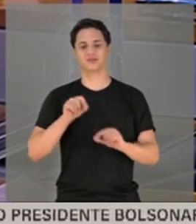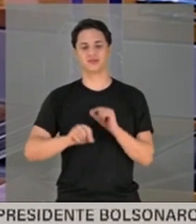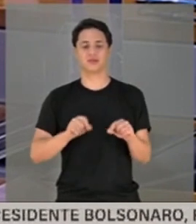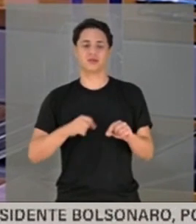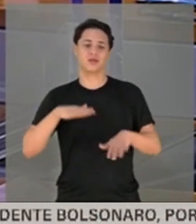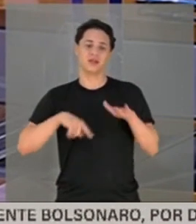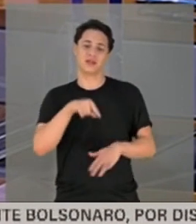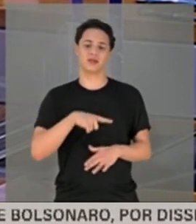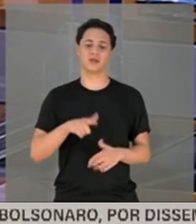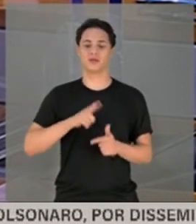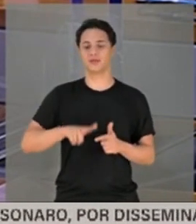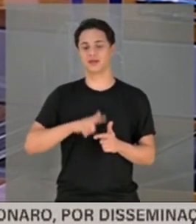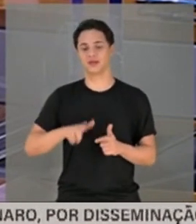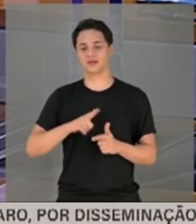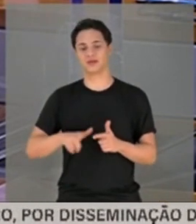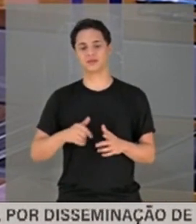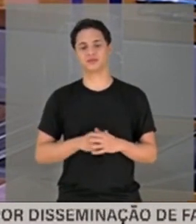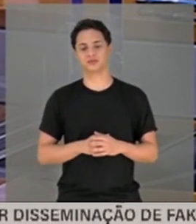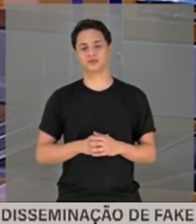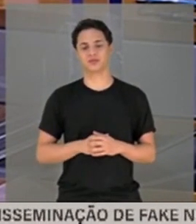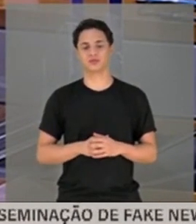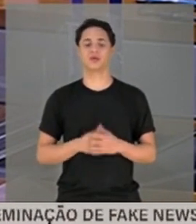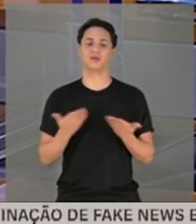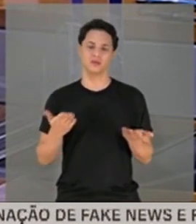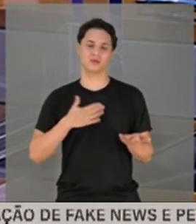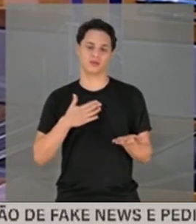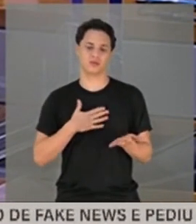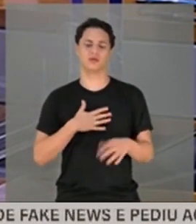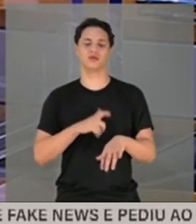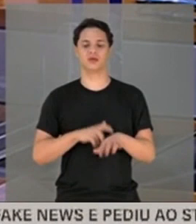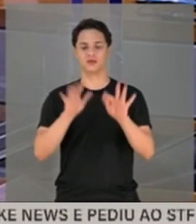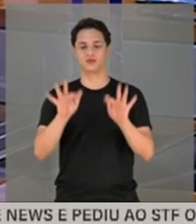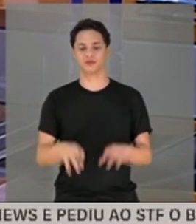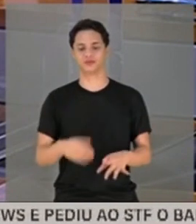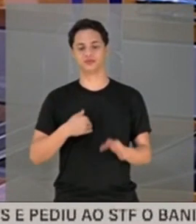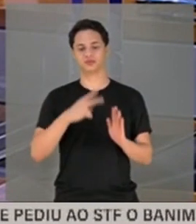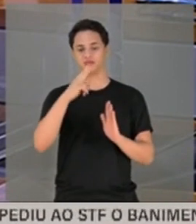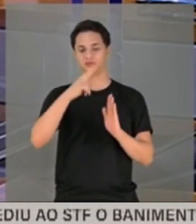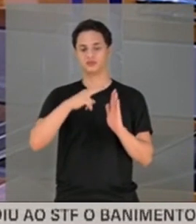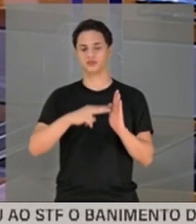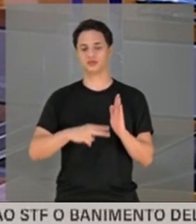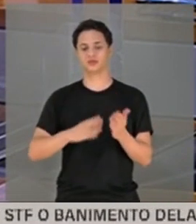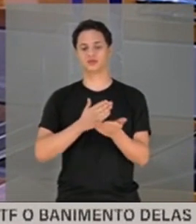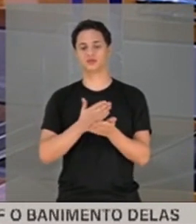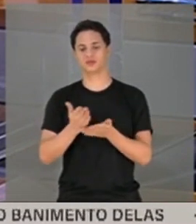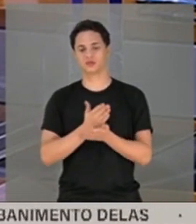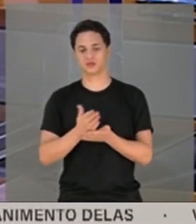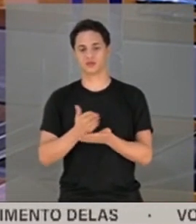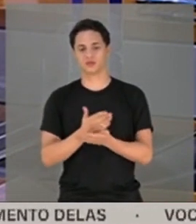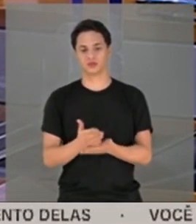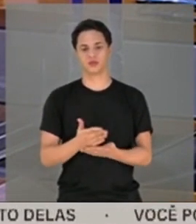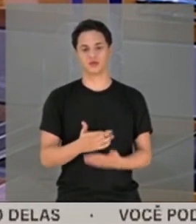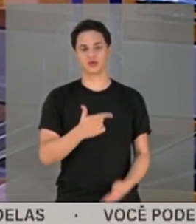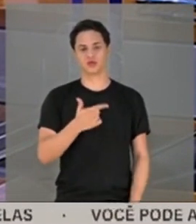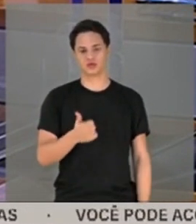seja esse o problema. Isso, como o tempo está acabando, presidente, eu ia fazer aqui leitura de alguns dos 21